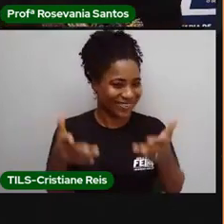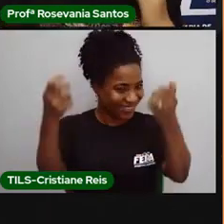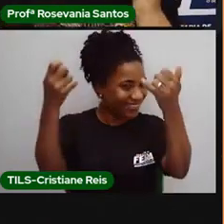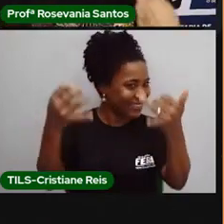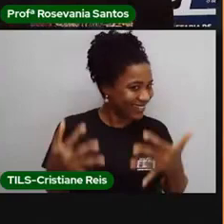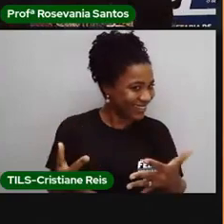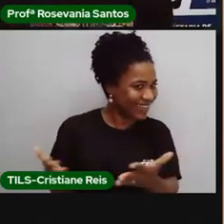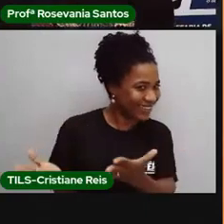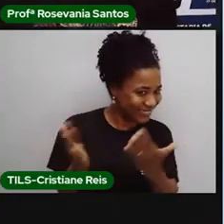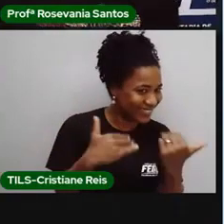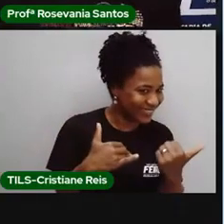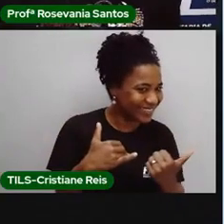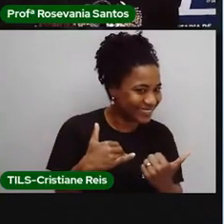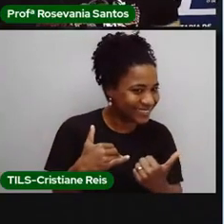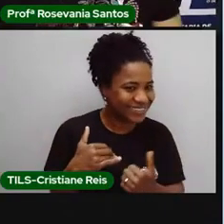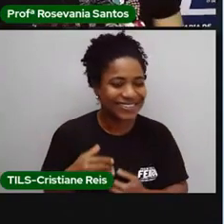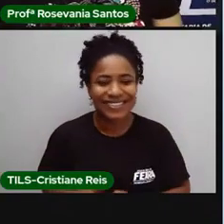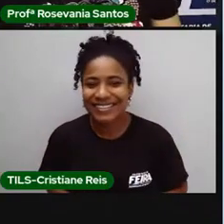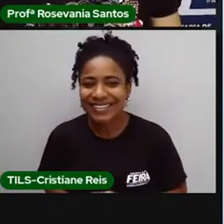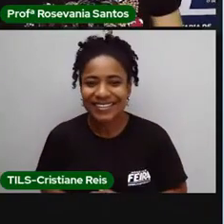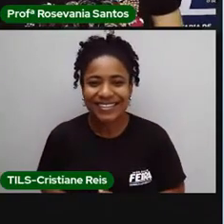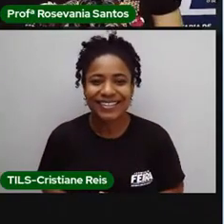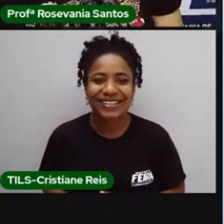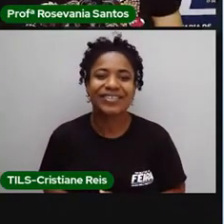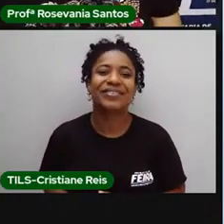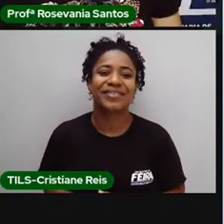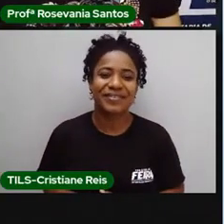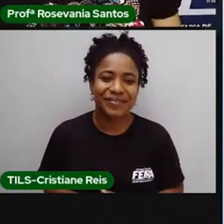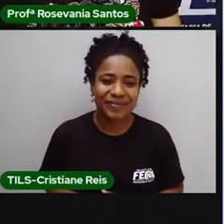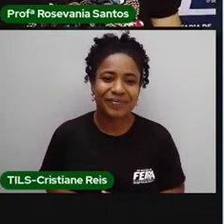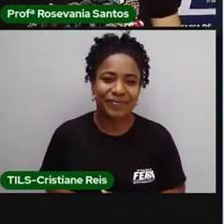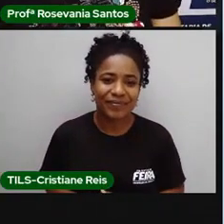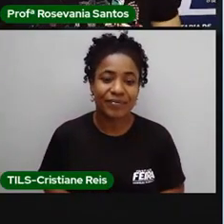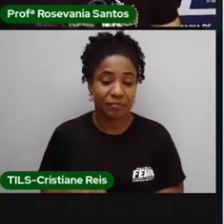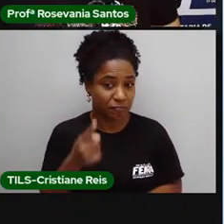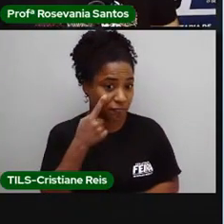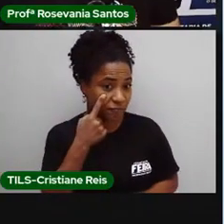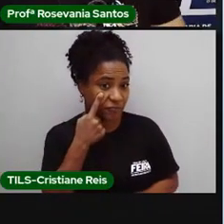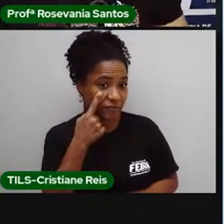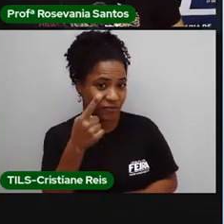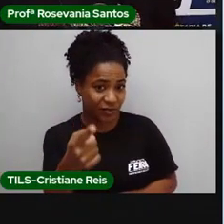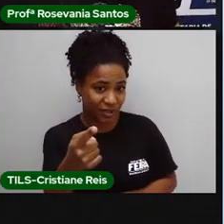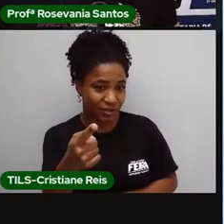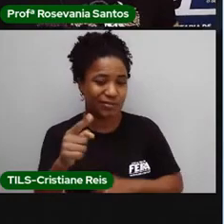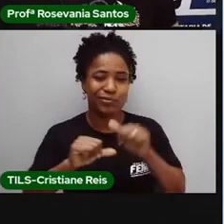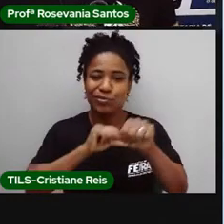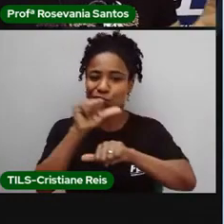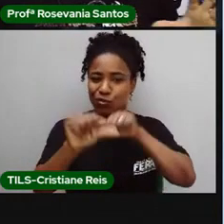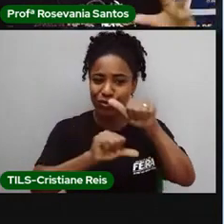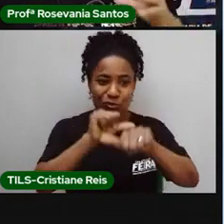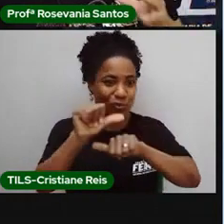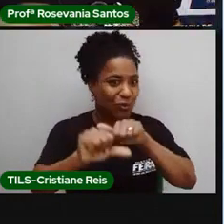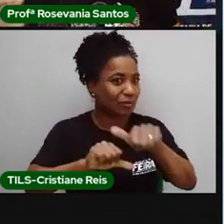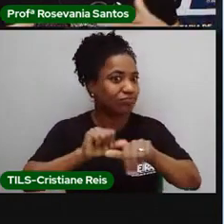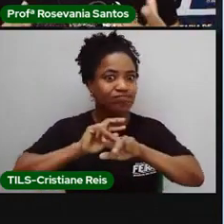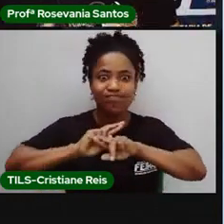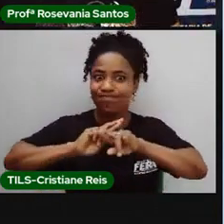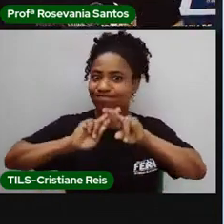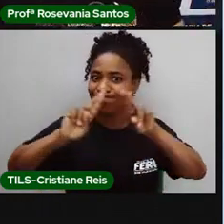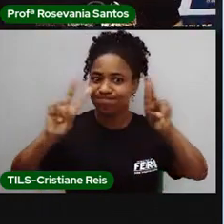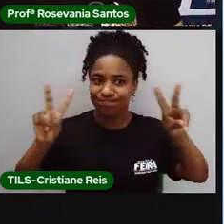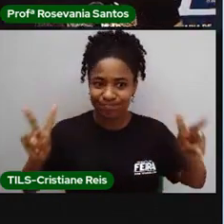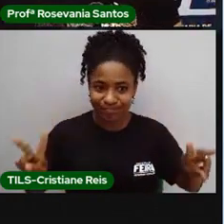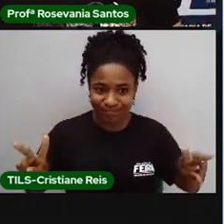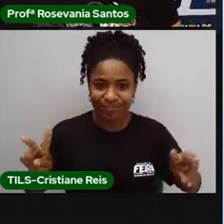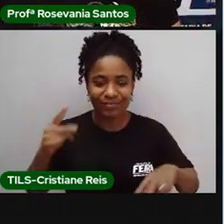hoje. Vamos lá? E aí, eu já coloquei logo, olha, já mudou completamente, né, aquelas paisagens